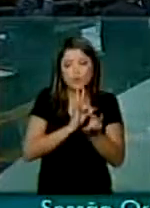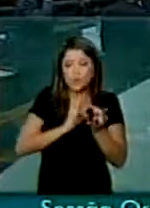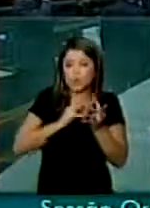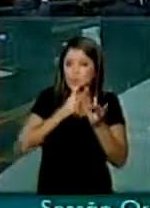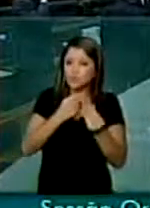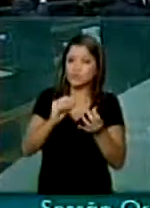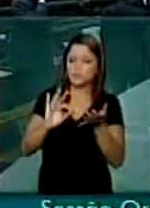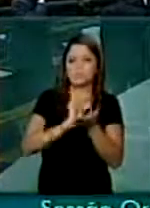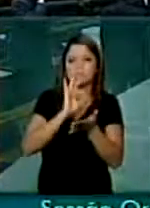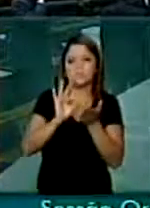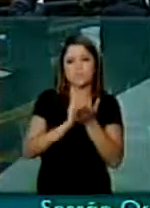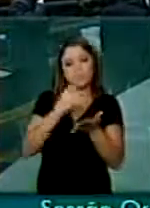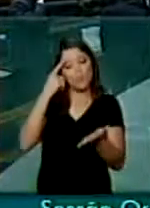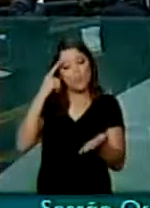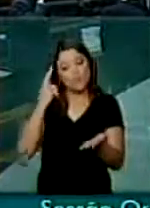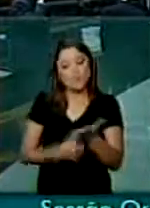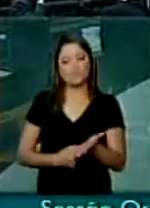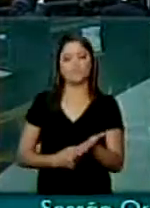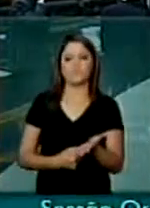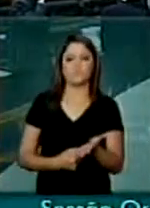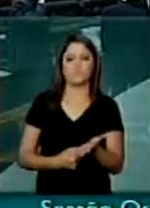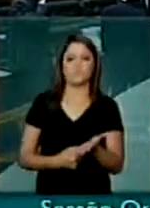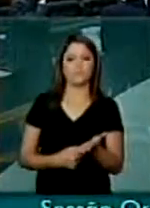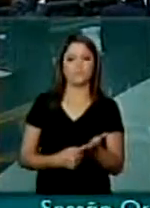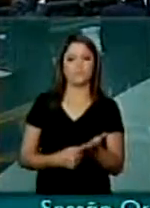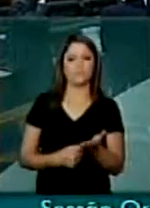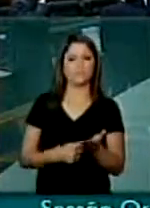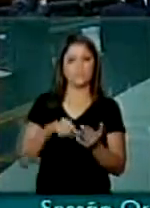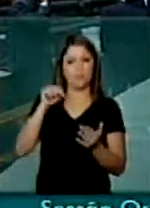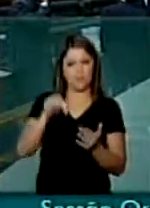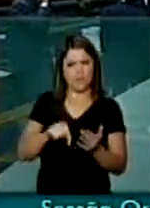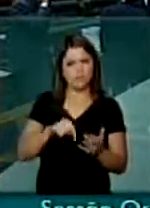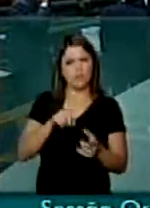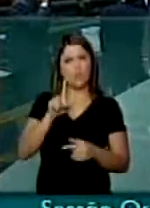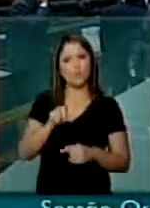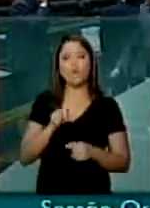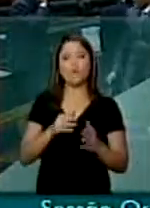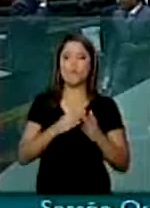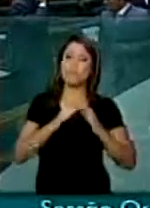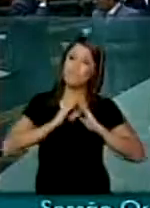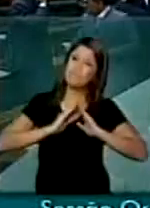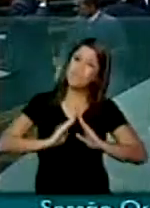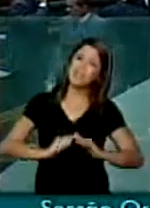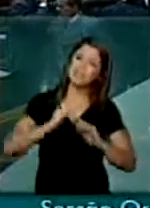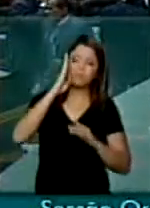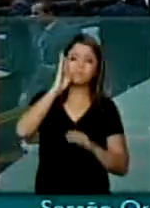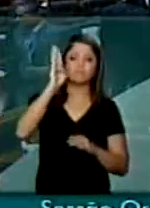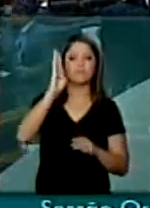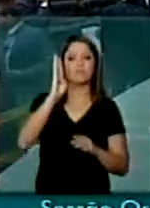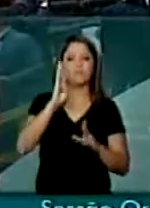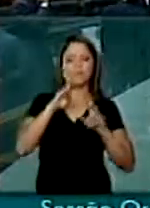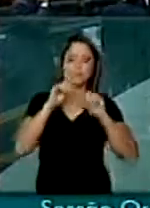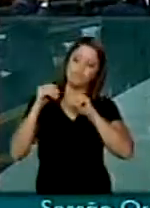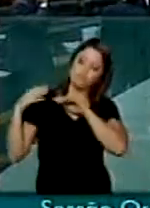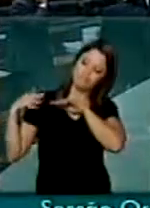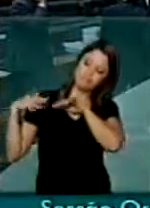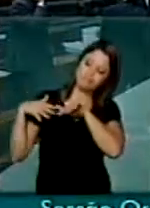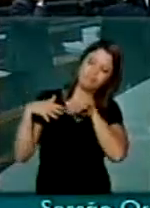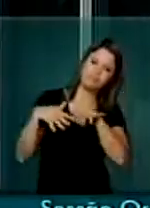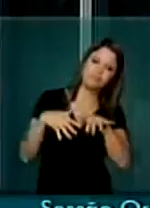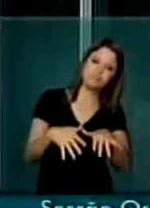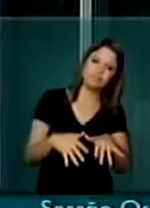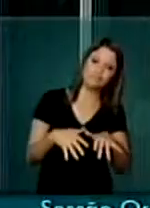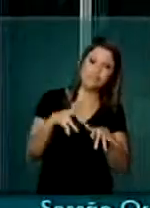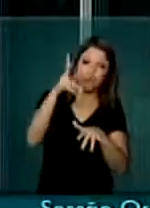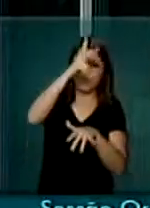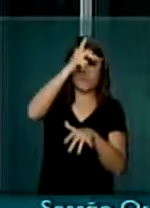um compromisso com esta que era a reivindicação principal da marcha dos prefeitos. Qual era?